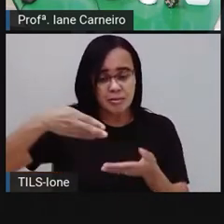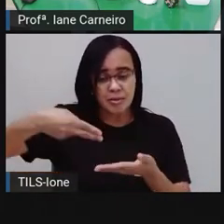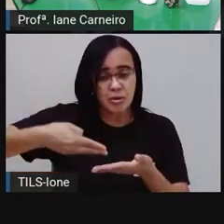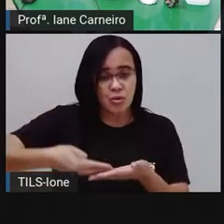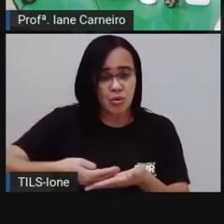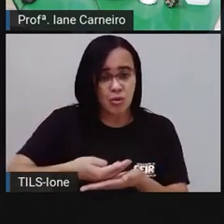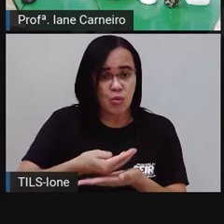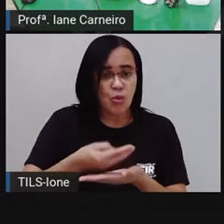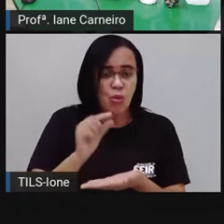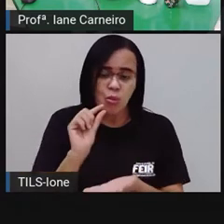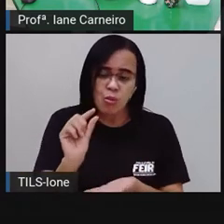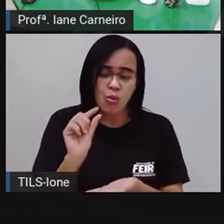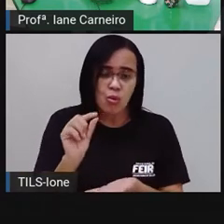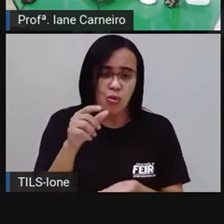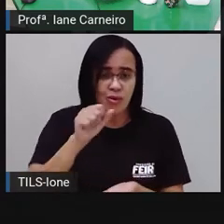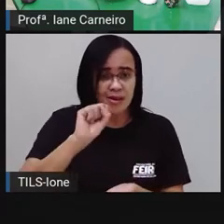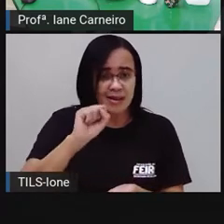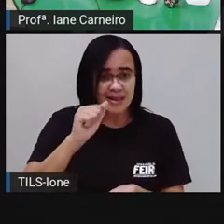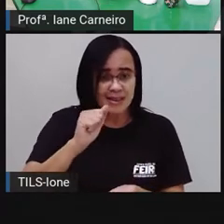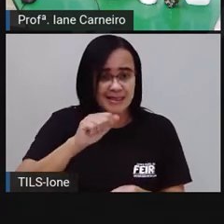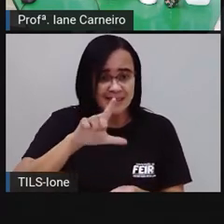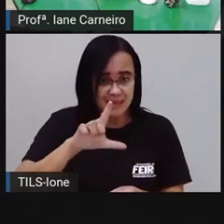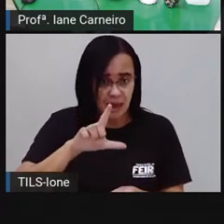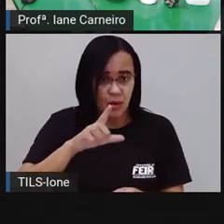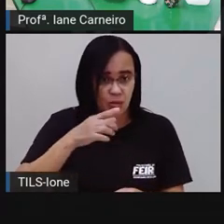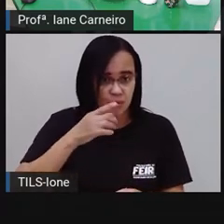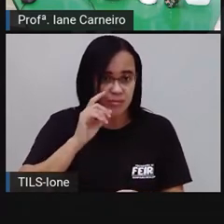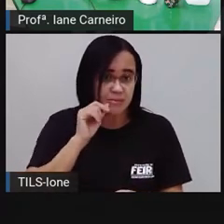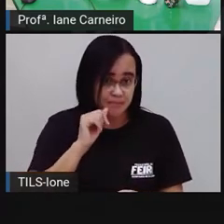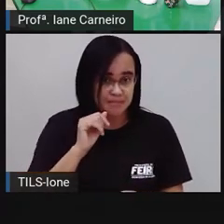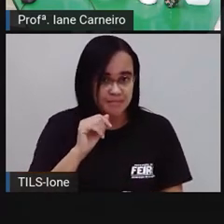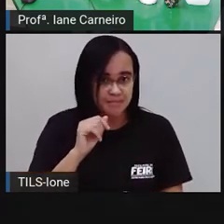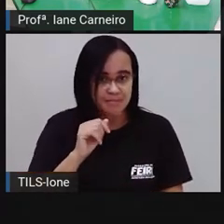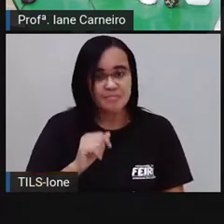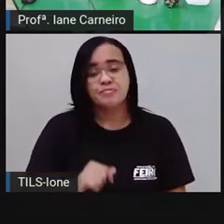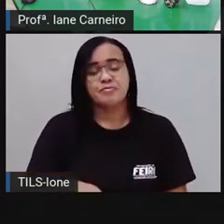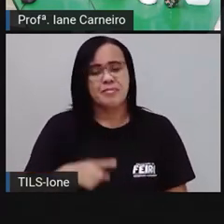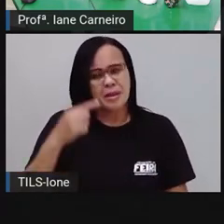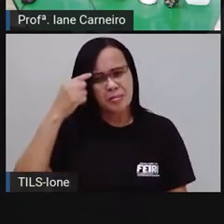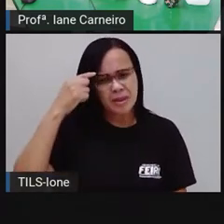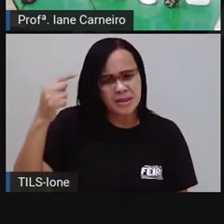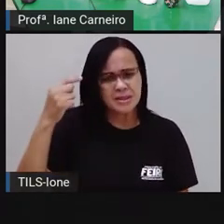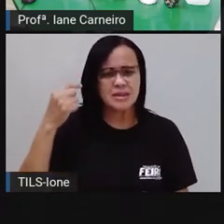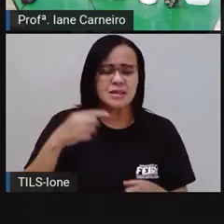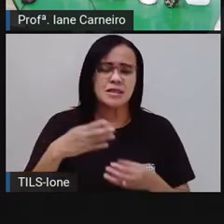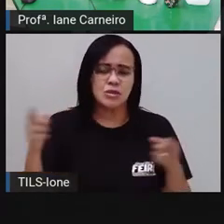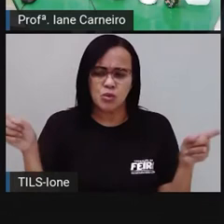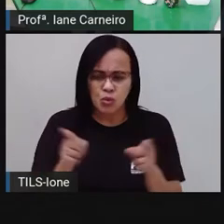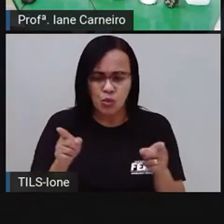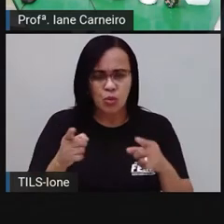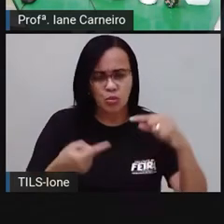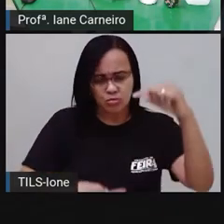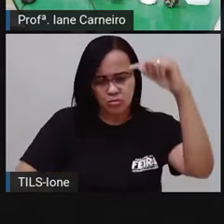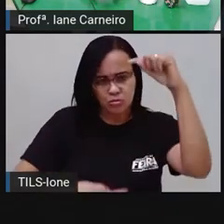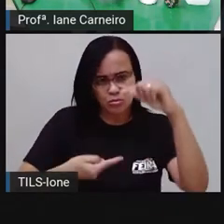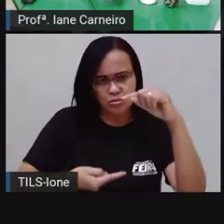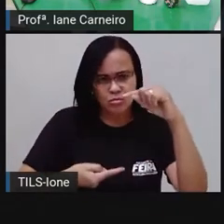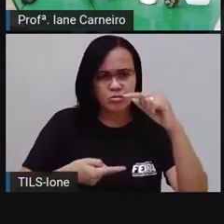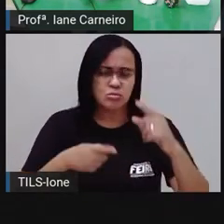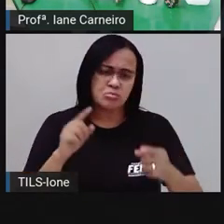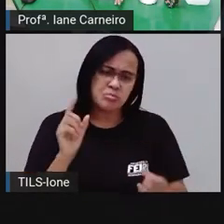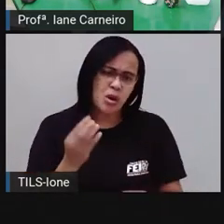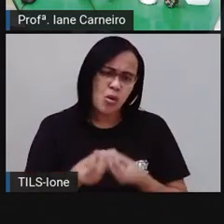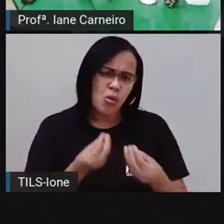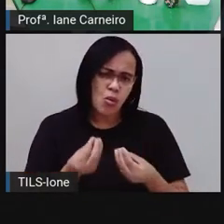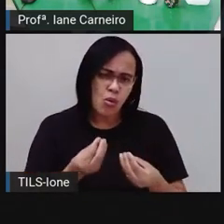sal, né? E aí, pensando nas unidades de medidas, para fazer essa receita, a gente vai usar